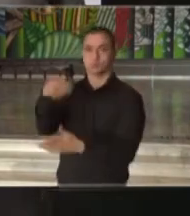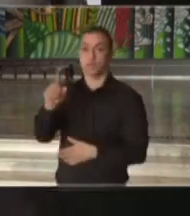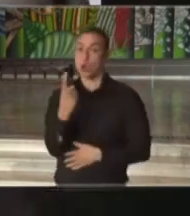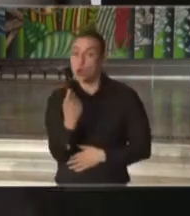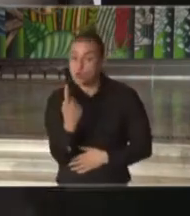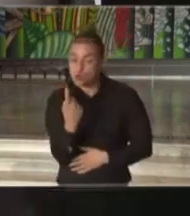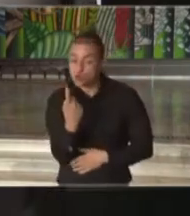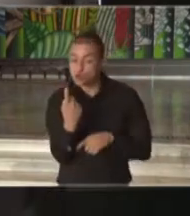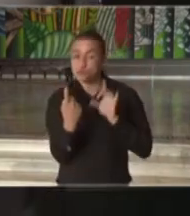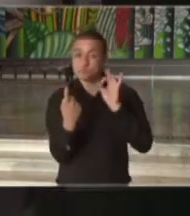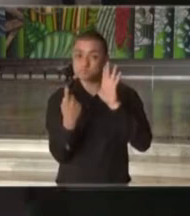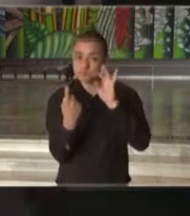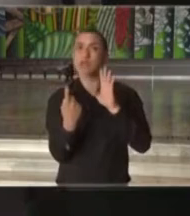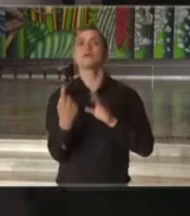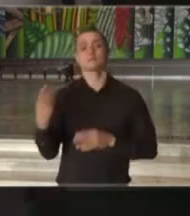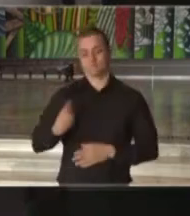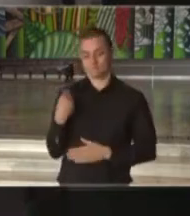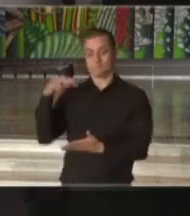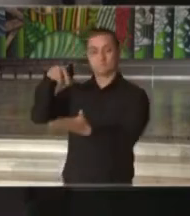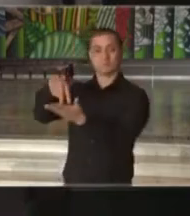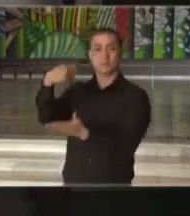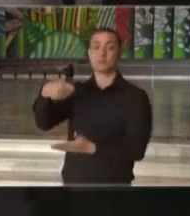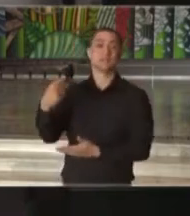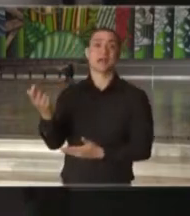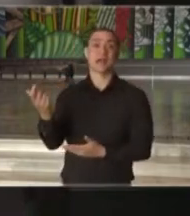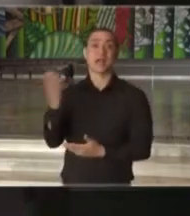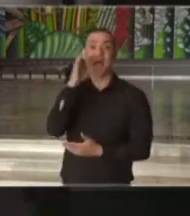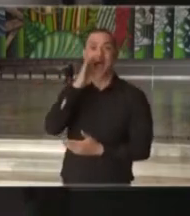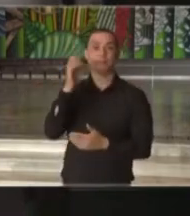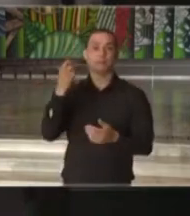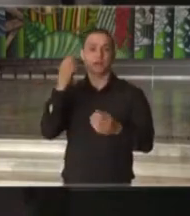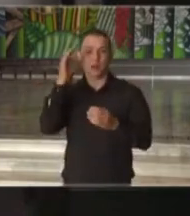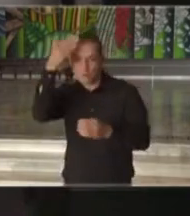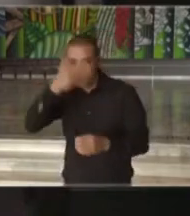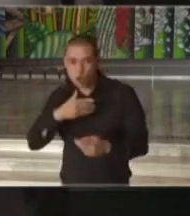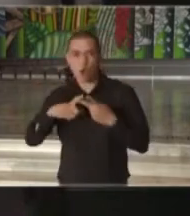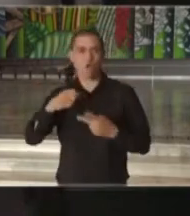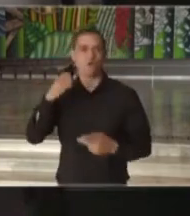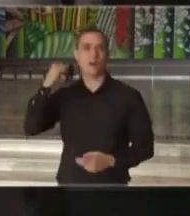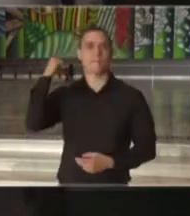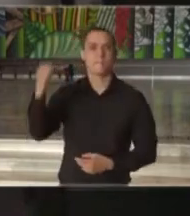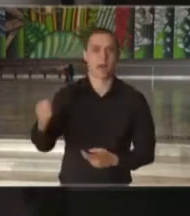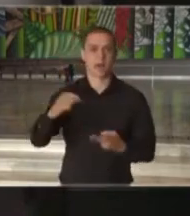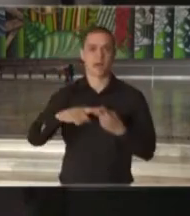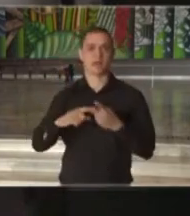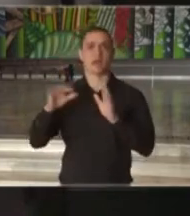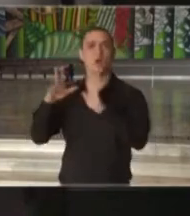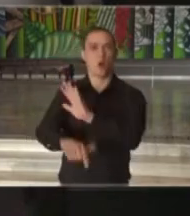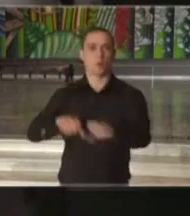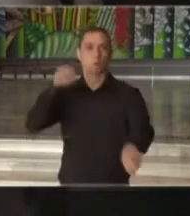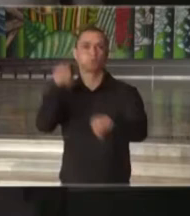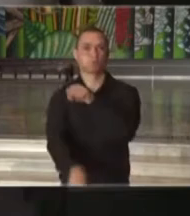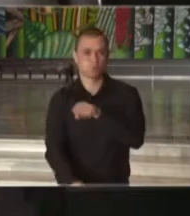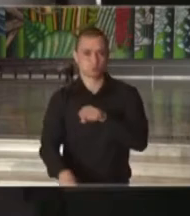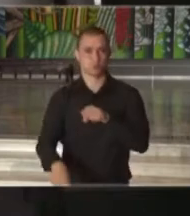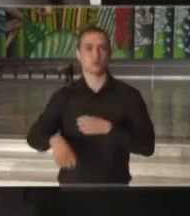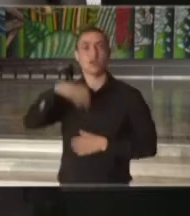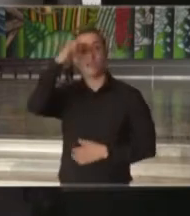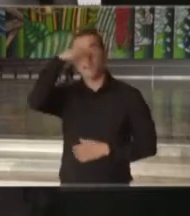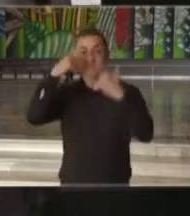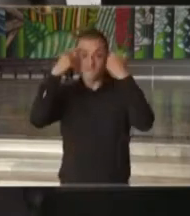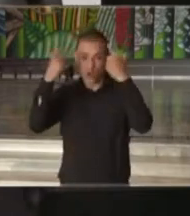são ocorrências que dependem de coleta imediata de prova, como homicídios, latrocínios, estupros e violência